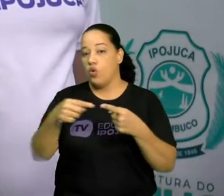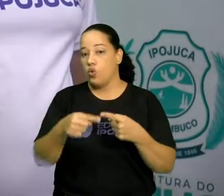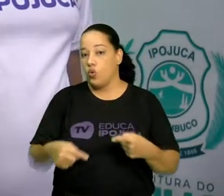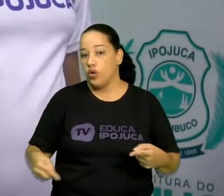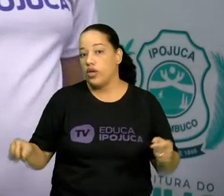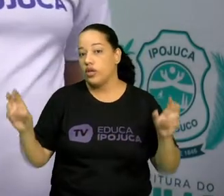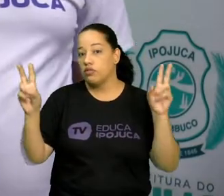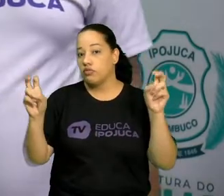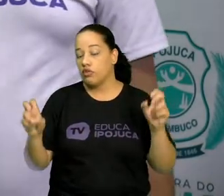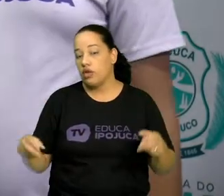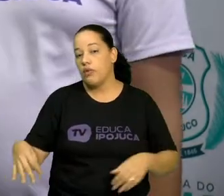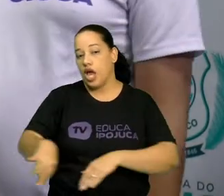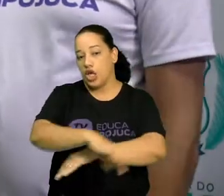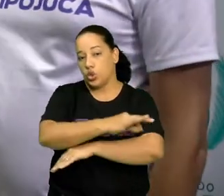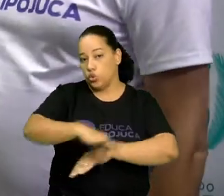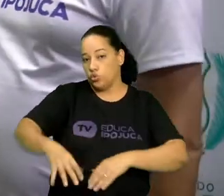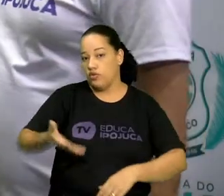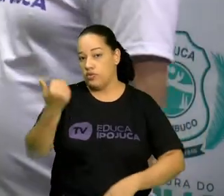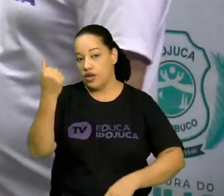Ok? Vamos lá?